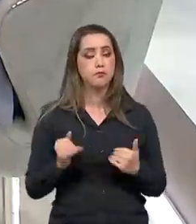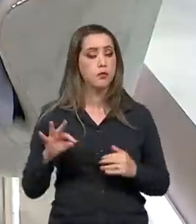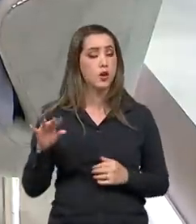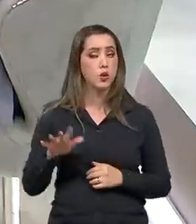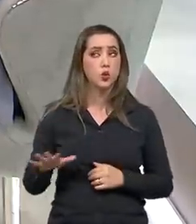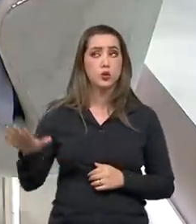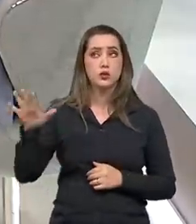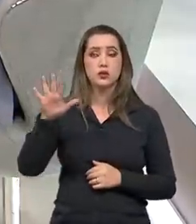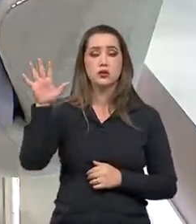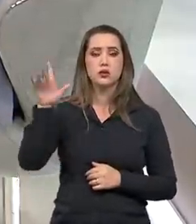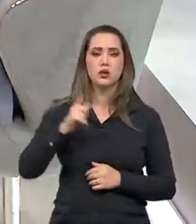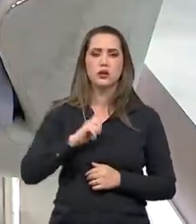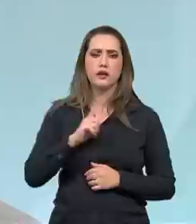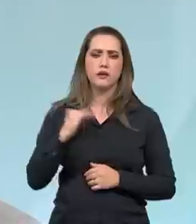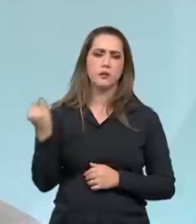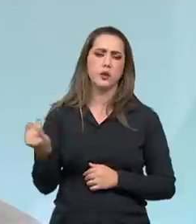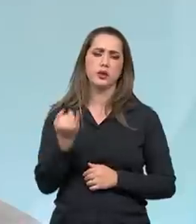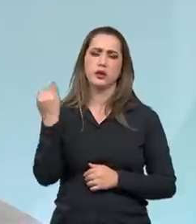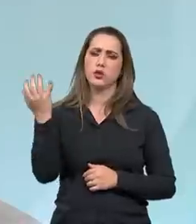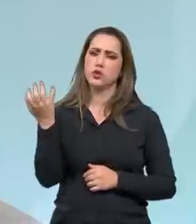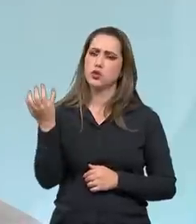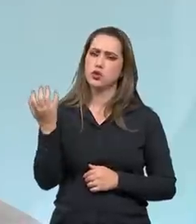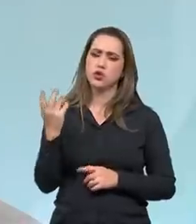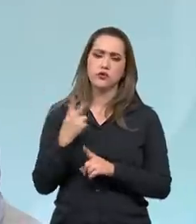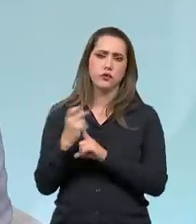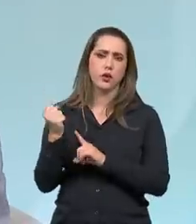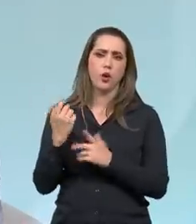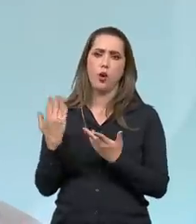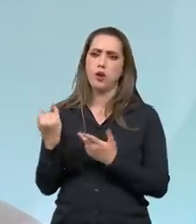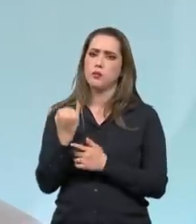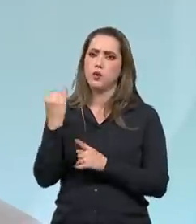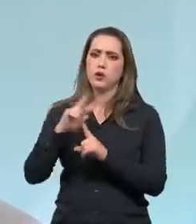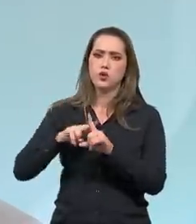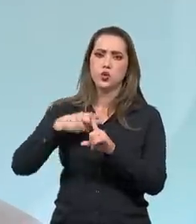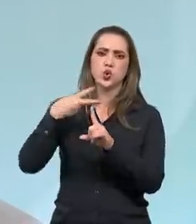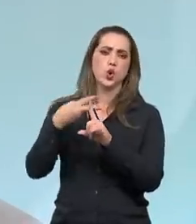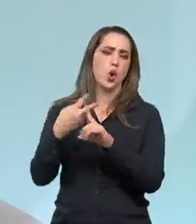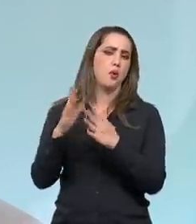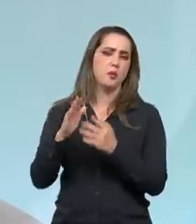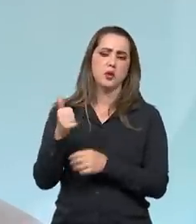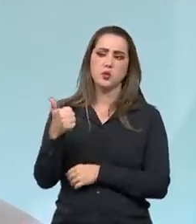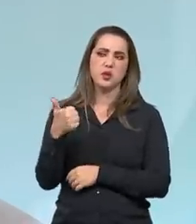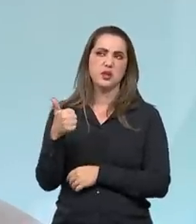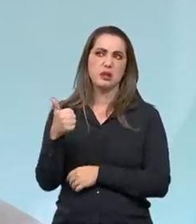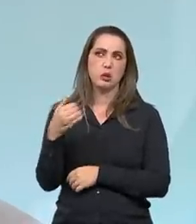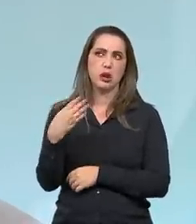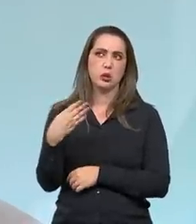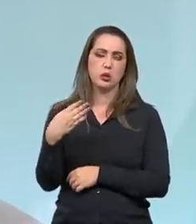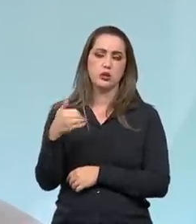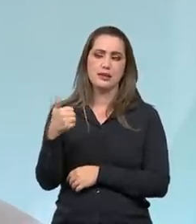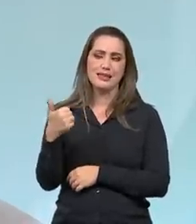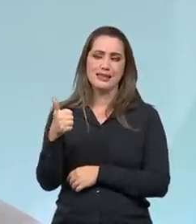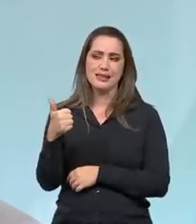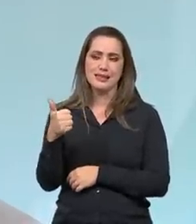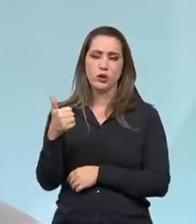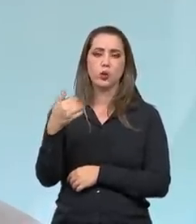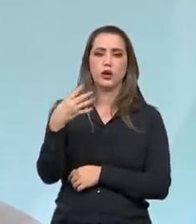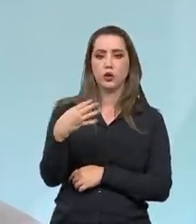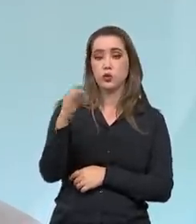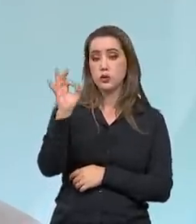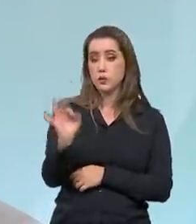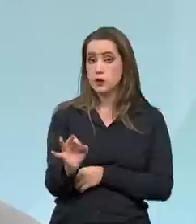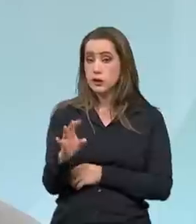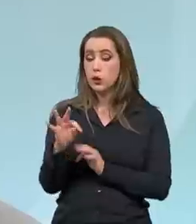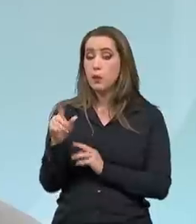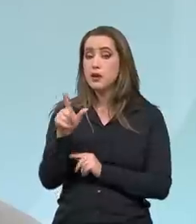em todas elas você teve ganho expressivo, como eu falei, um ganho médio de 114%. Mas em